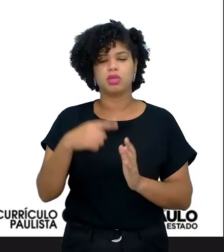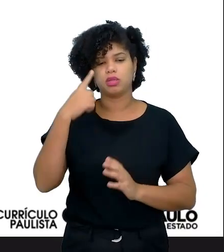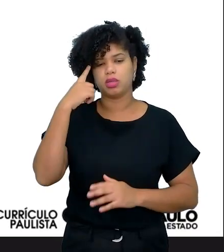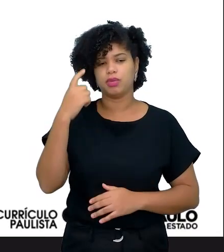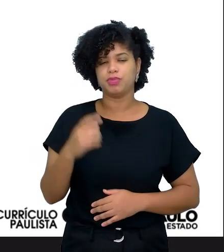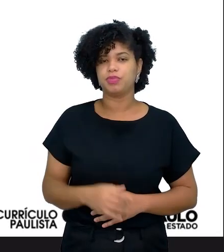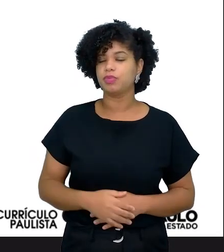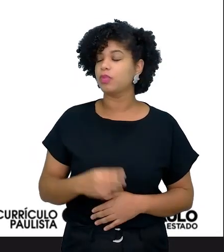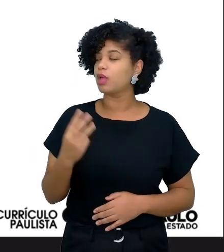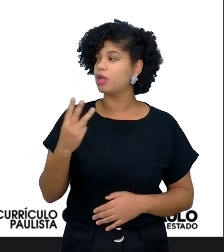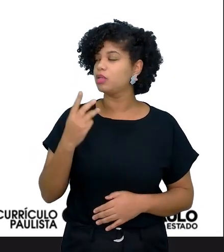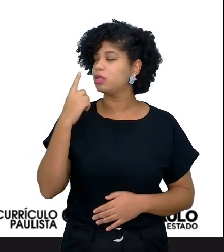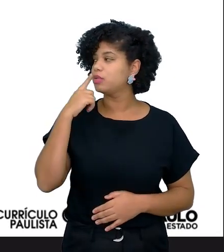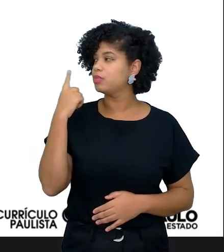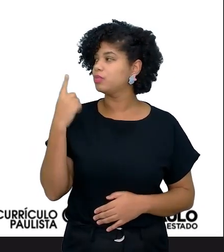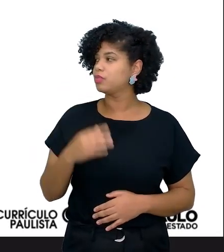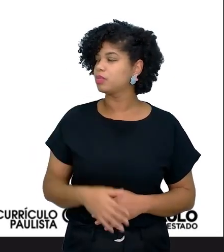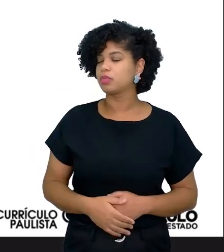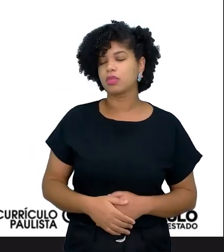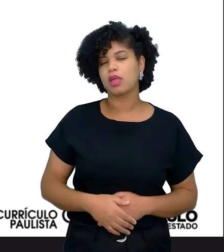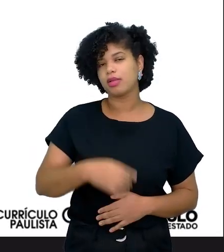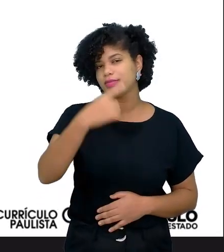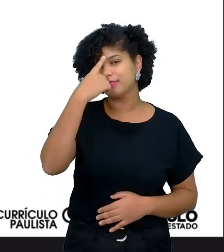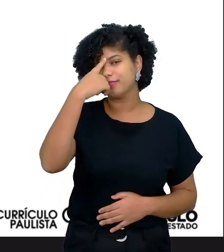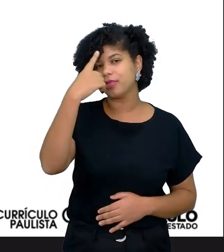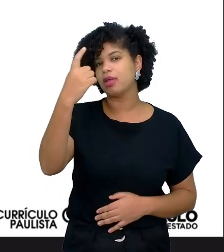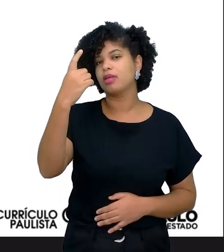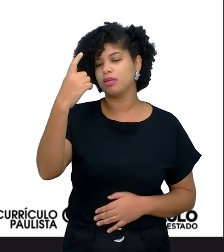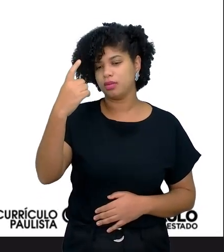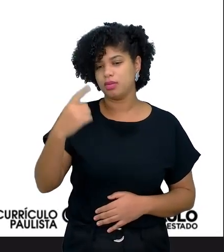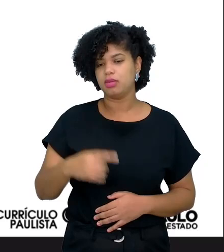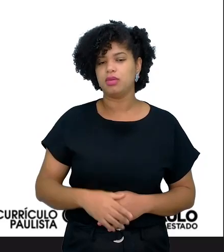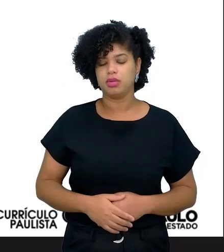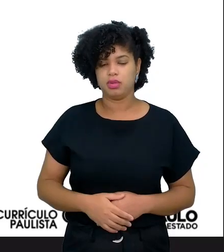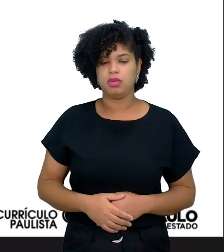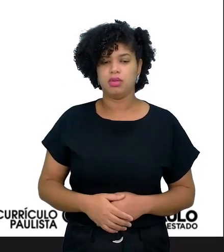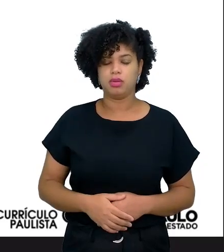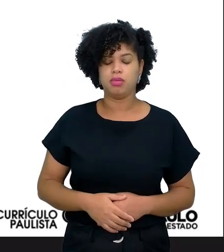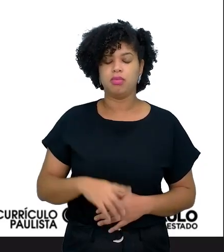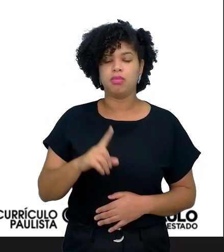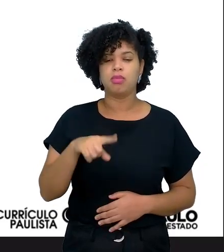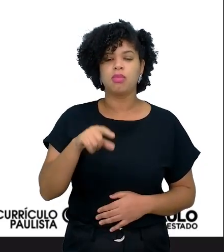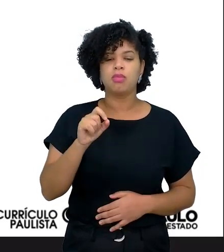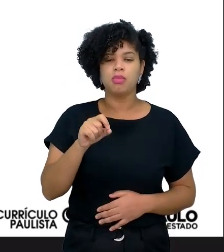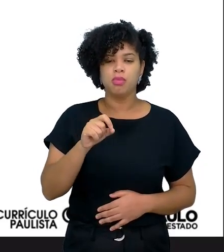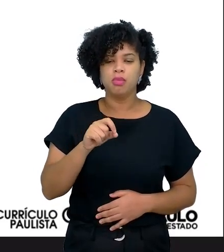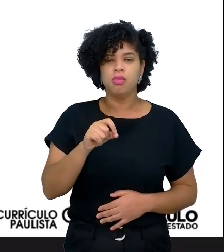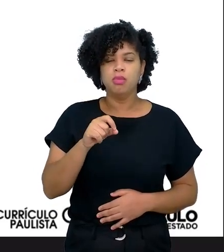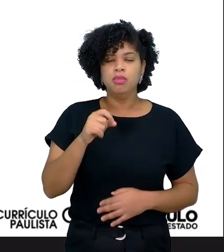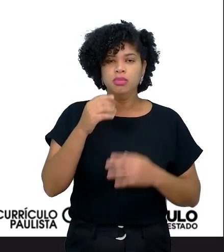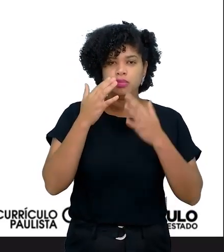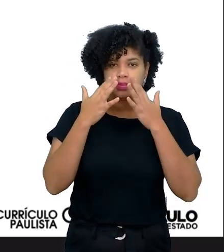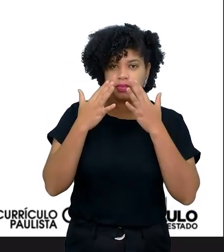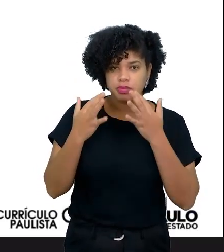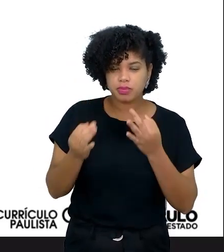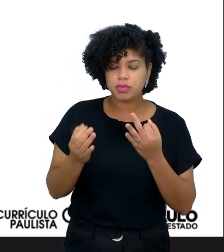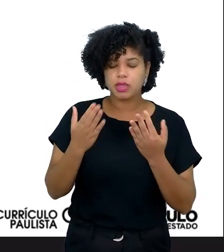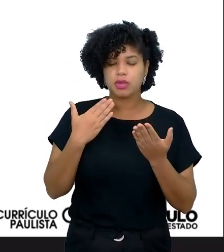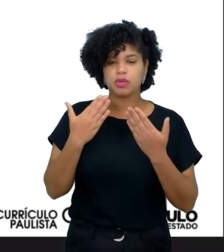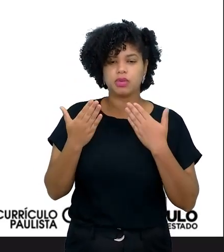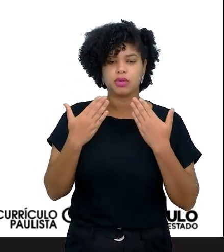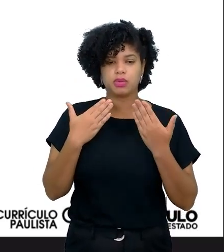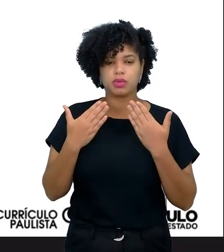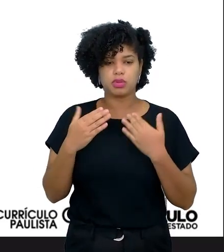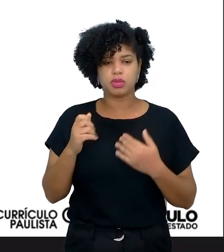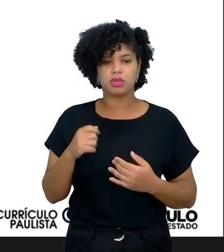Nesse terceiro momento, é a ideação, é o espaço onde eu falo, você me escuta e vice-versa, né? Então, onde